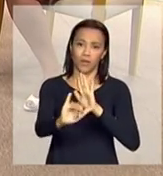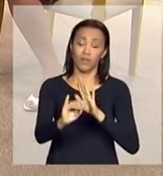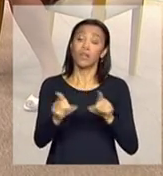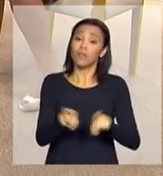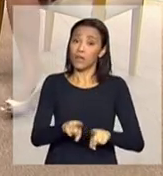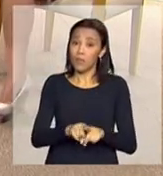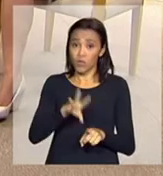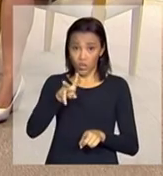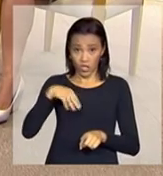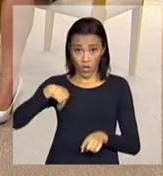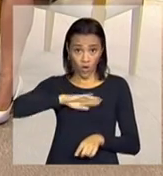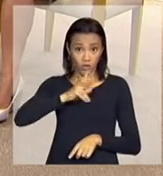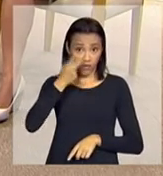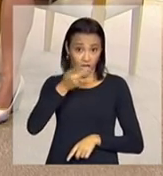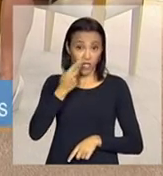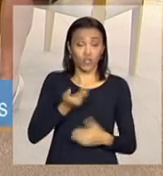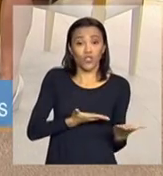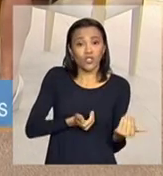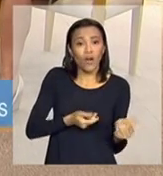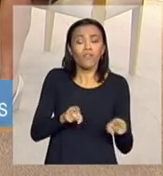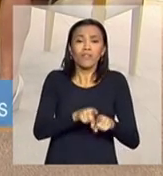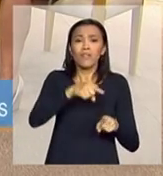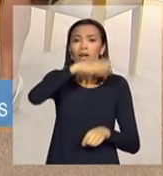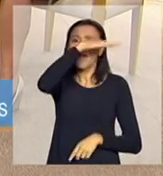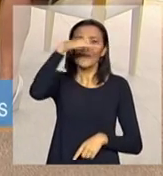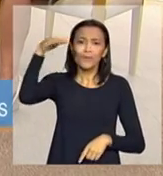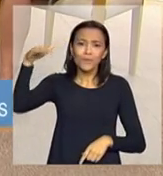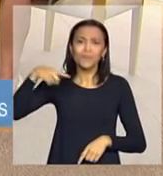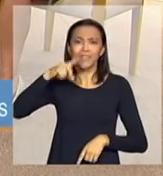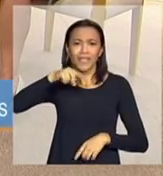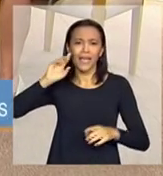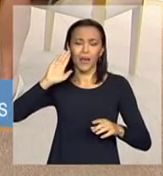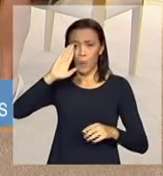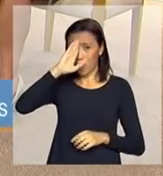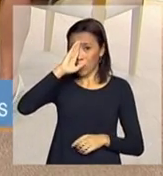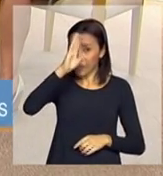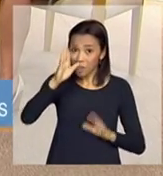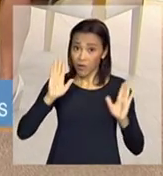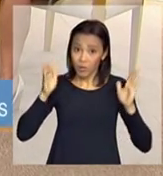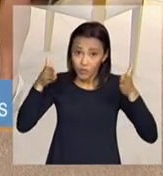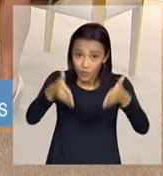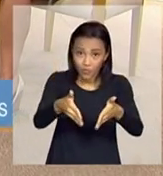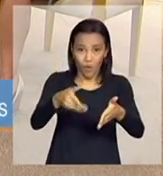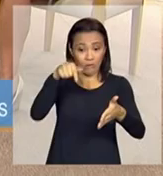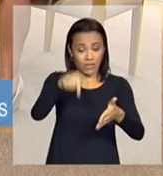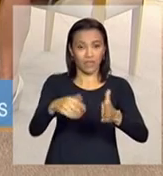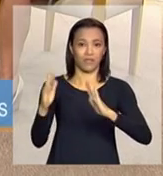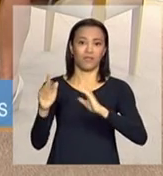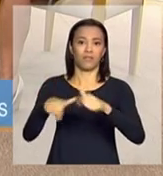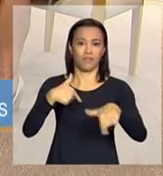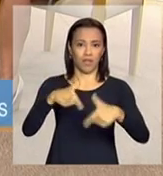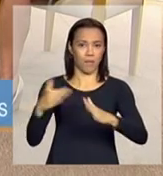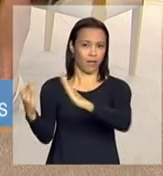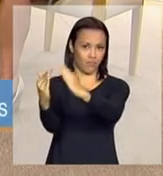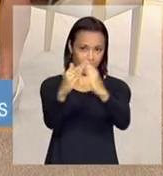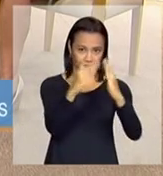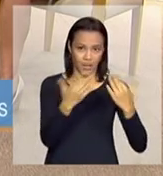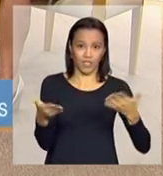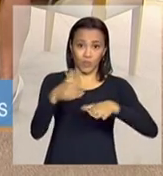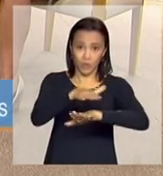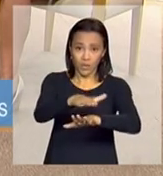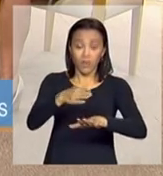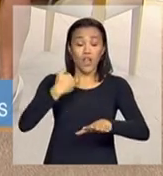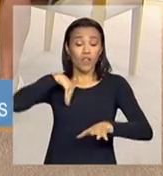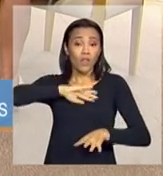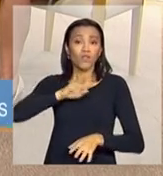falando de jovens e adultos com deficiência, que é o público prioritário das residências inclusivas. Nós estamos falando de pessoas que